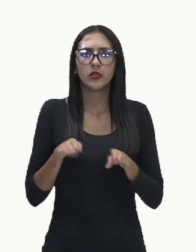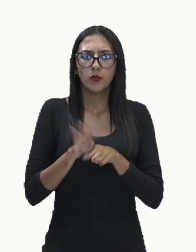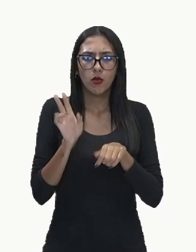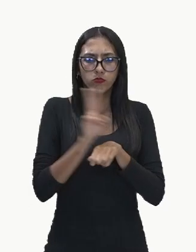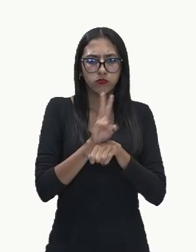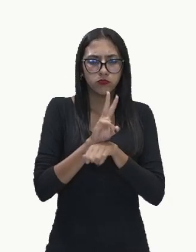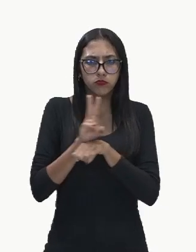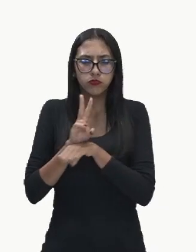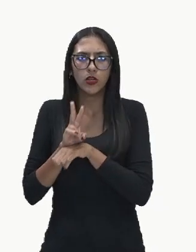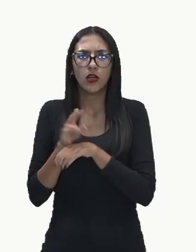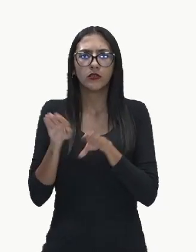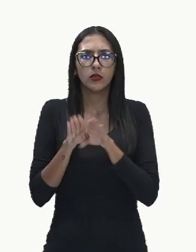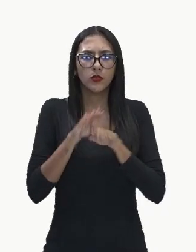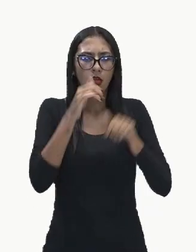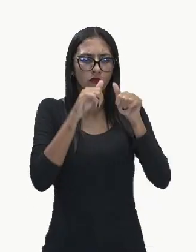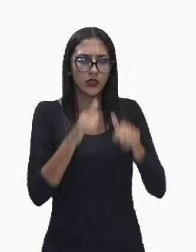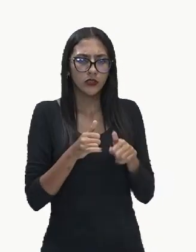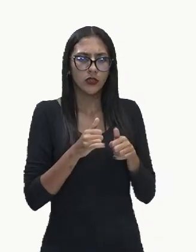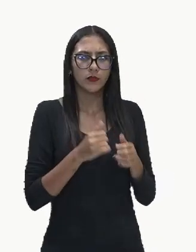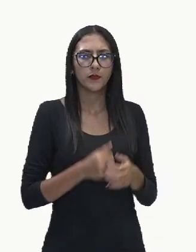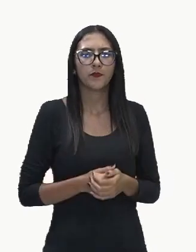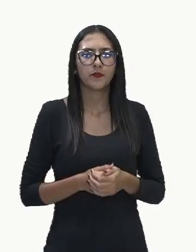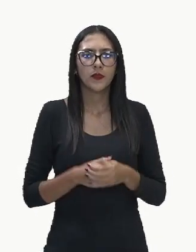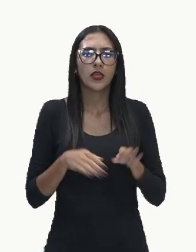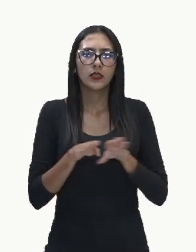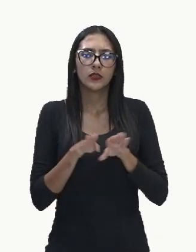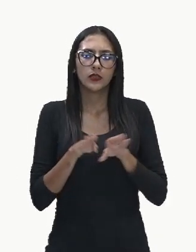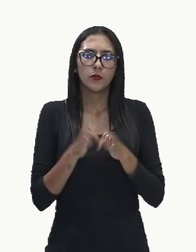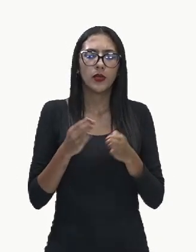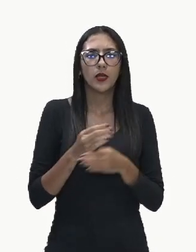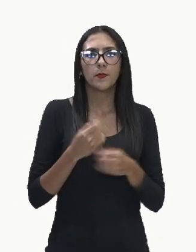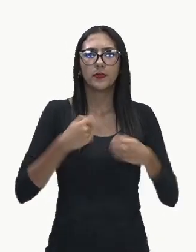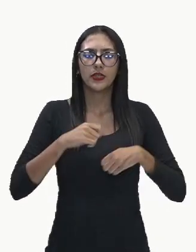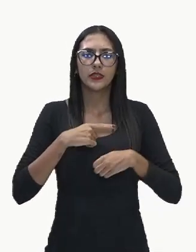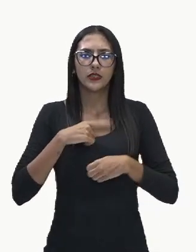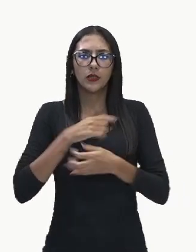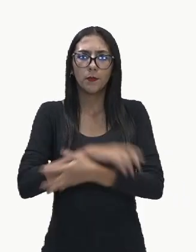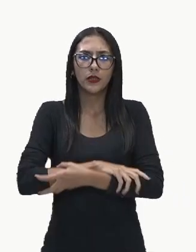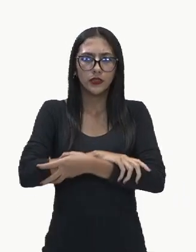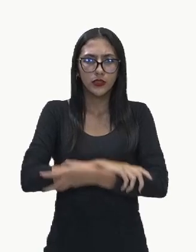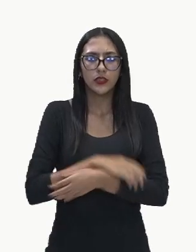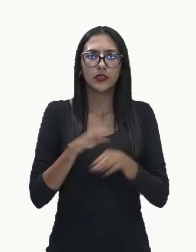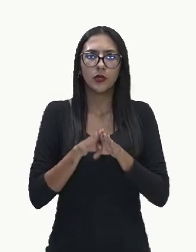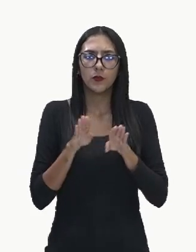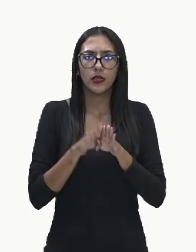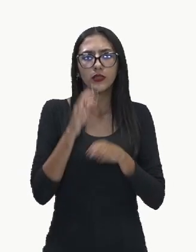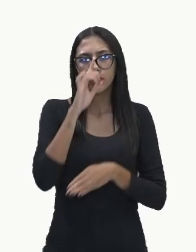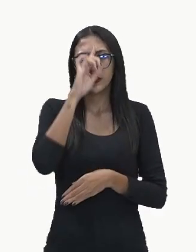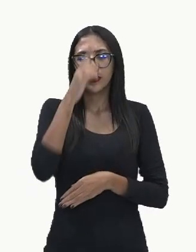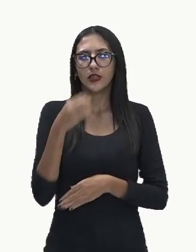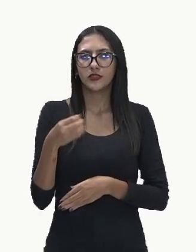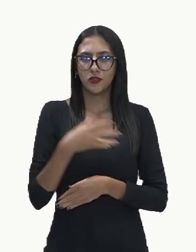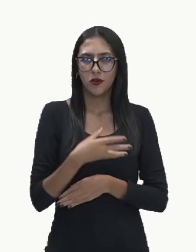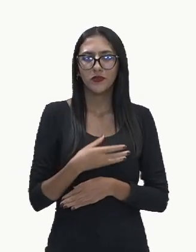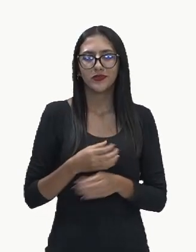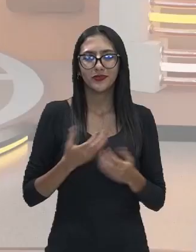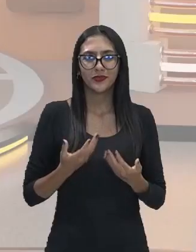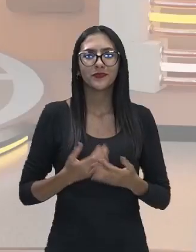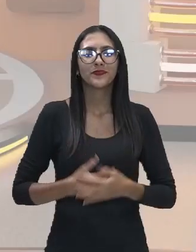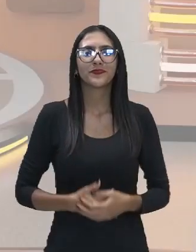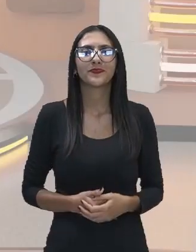e avaliação além disso inovação e parcerias tá bom então gente